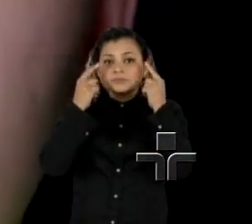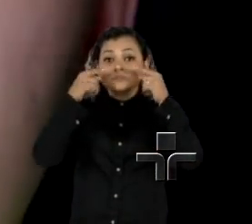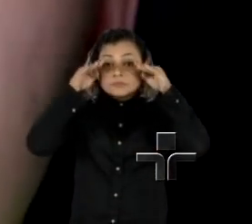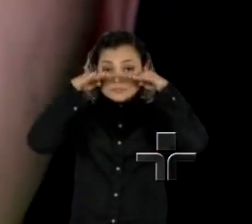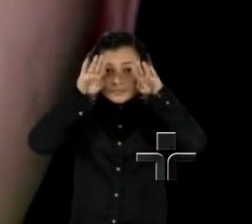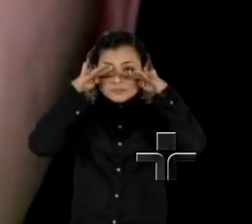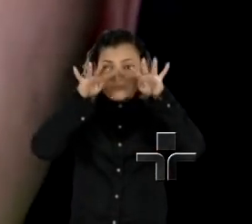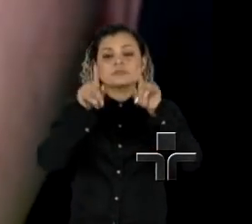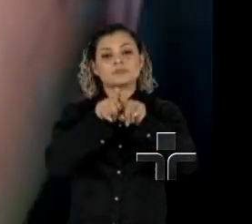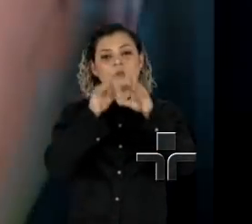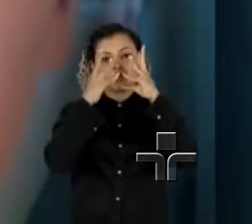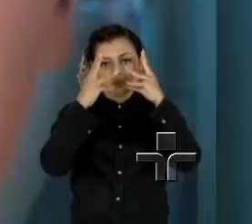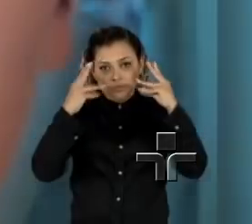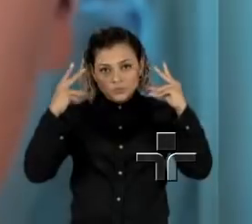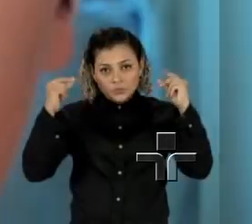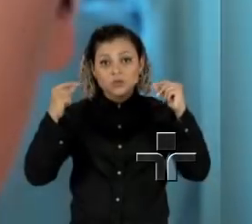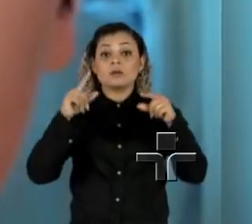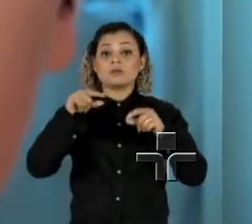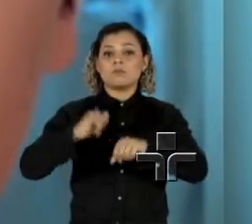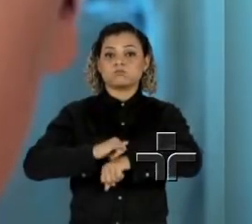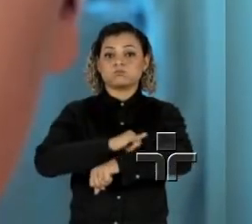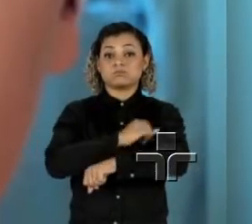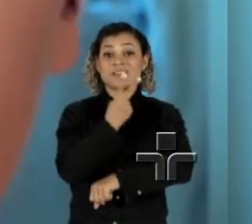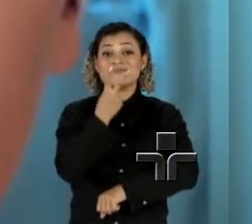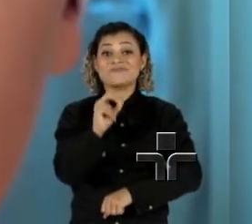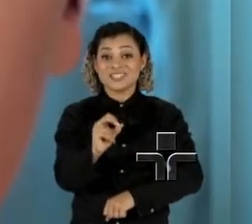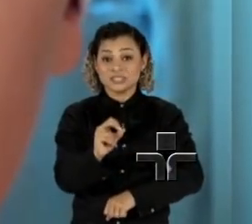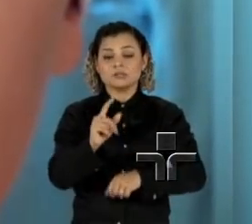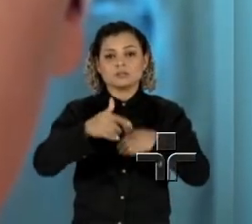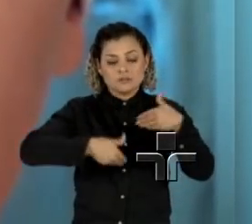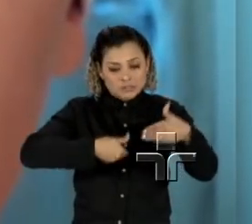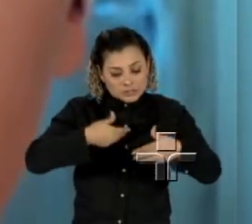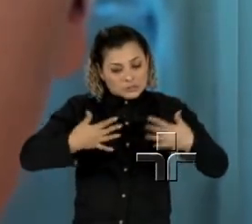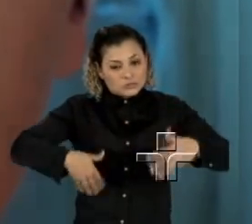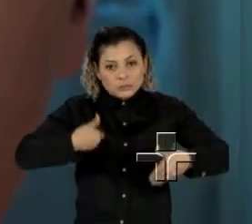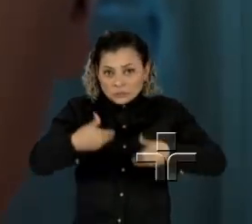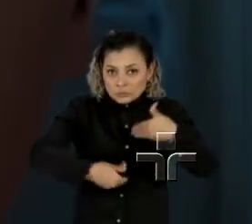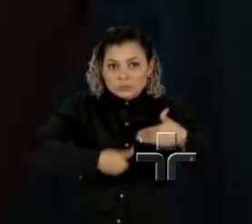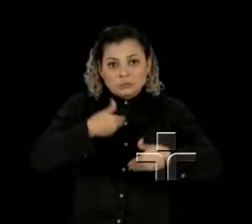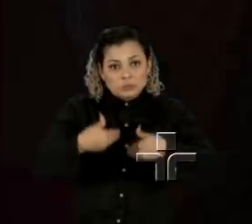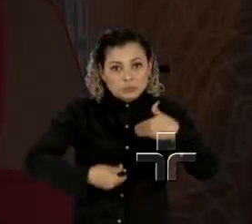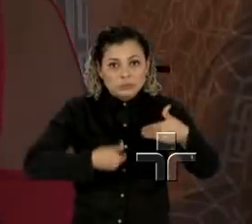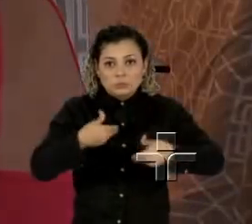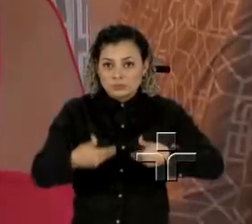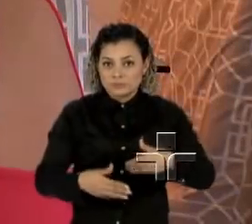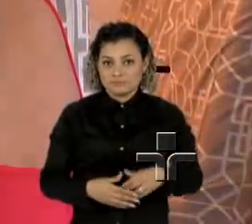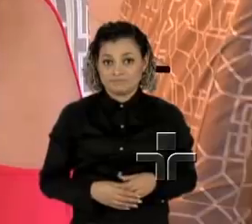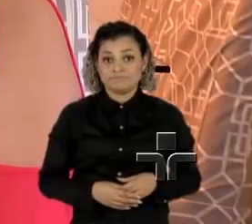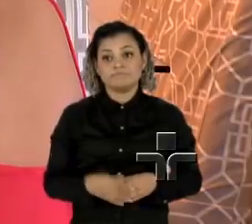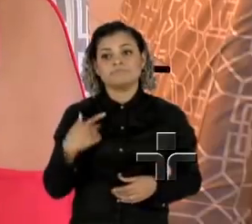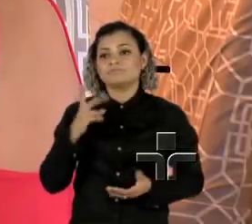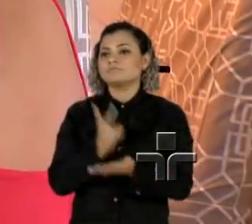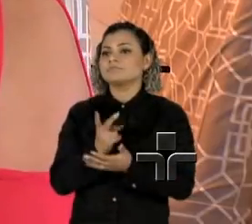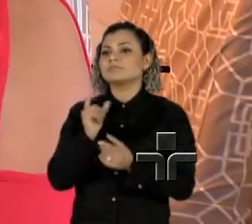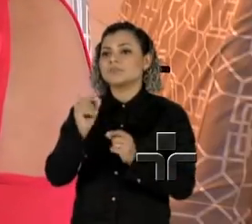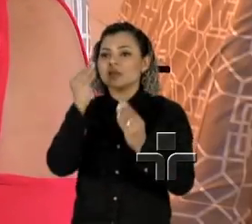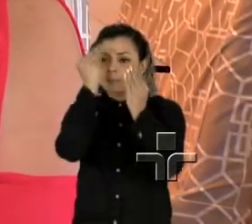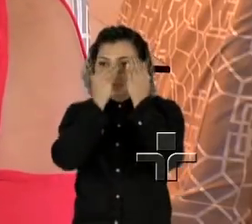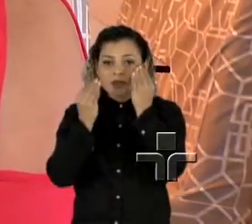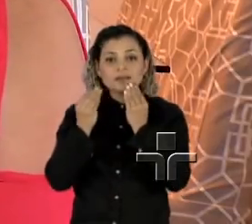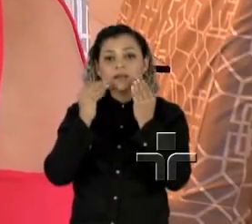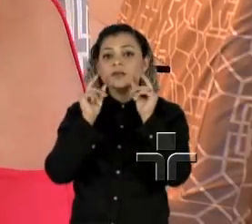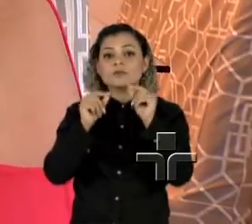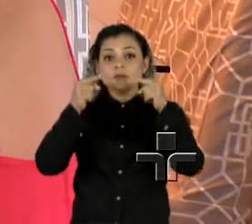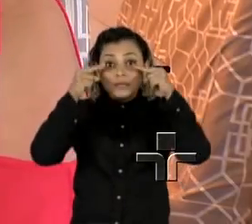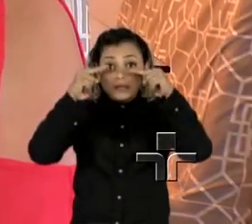cílios e ganhou quase 20 quilos. Teve que se reconectar com a própria imagem. Eu sempre falei, o item de maquiagem que eu não fico